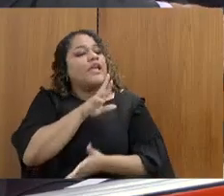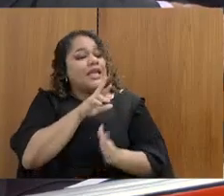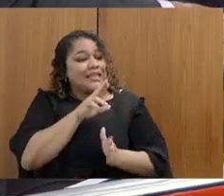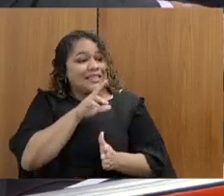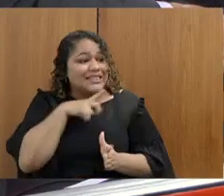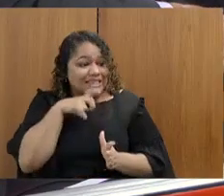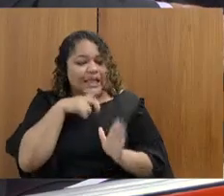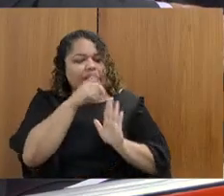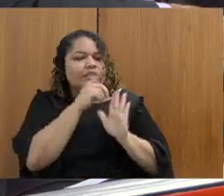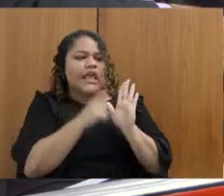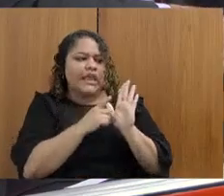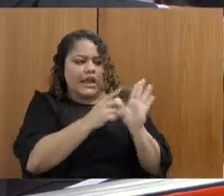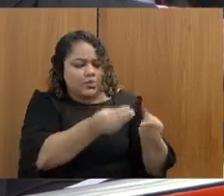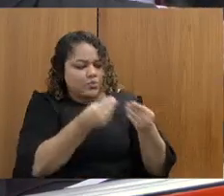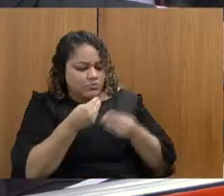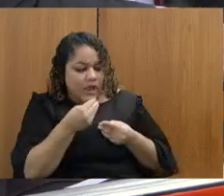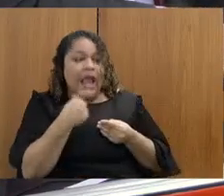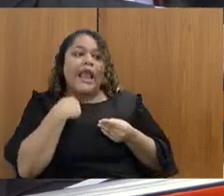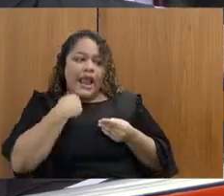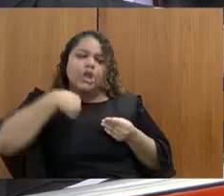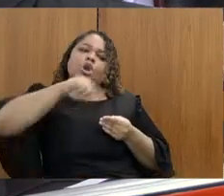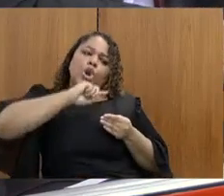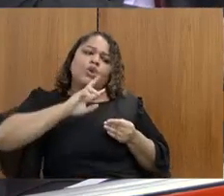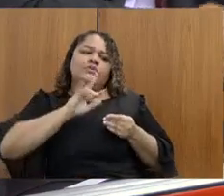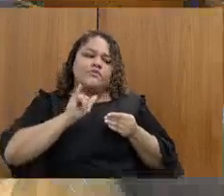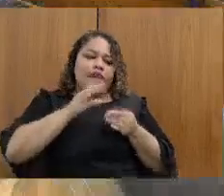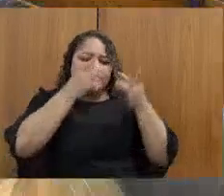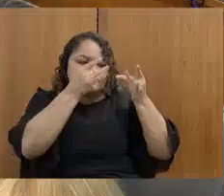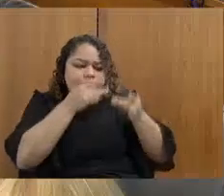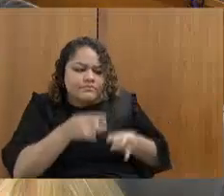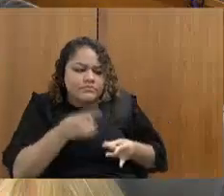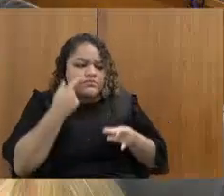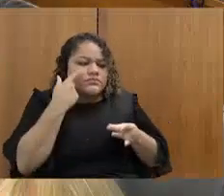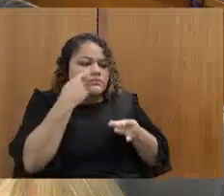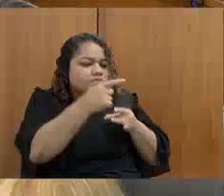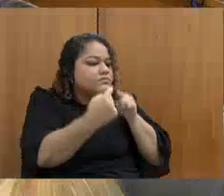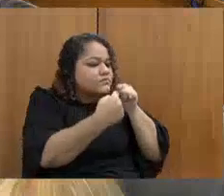que chegar, nós vamos ter o maior cuidado em olhar esse apontamento de vossa excelência.